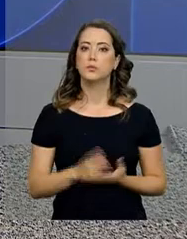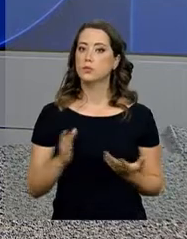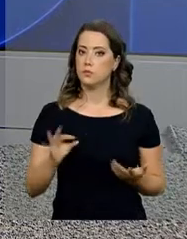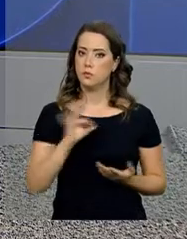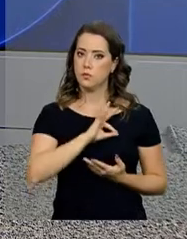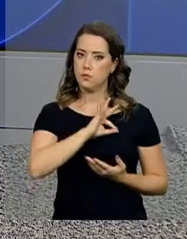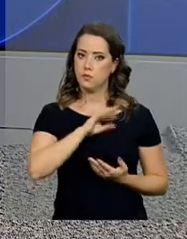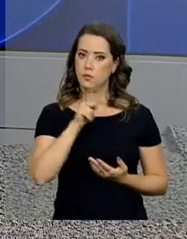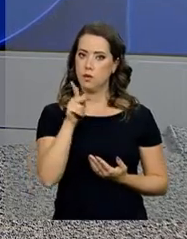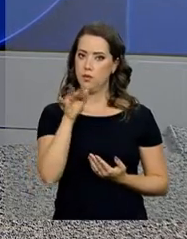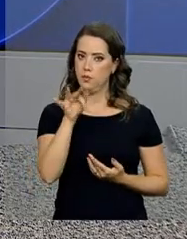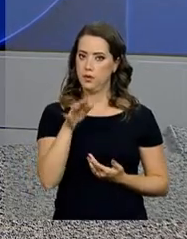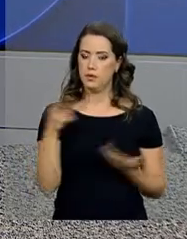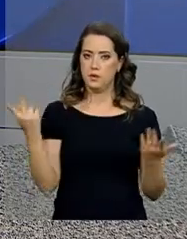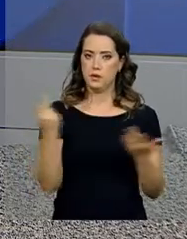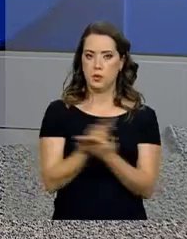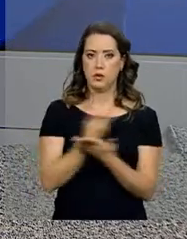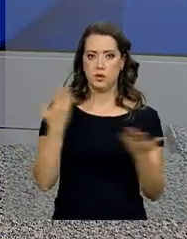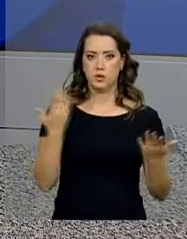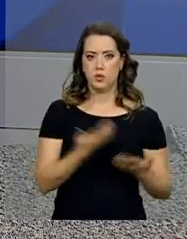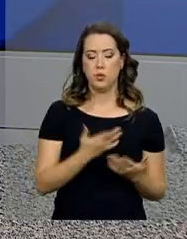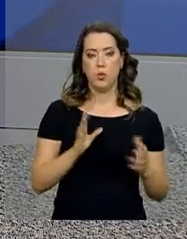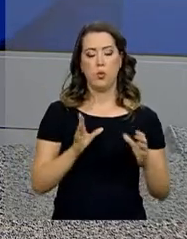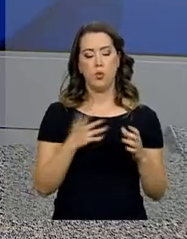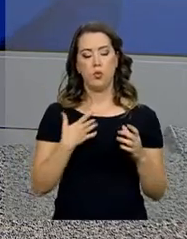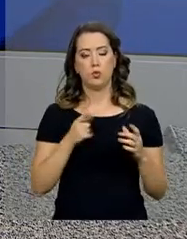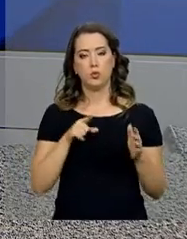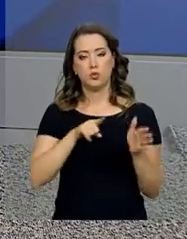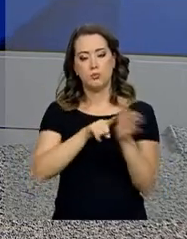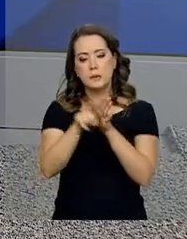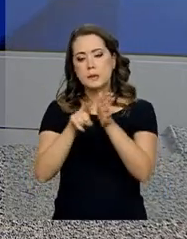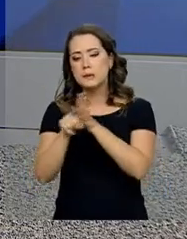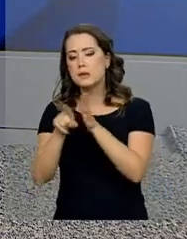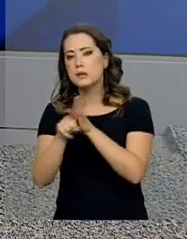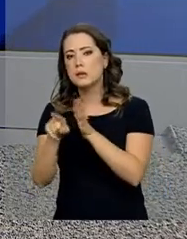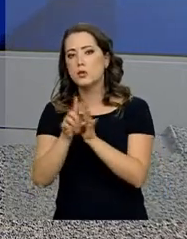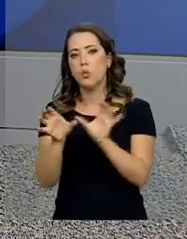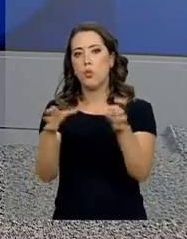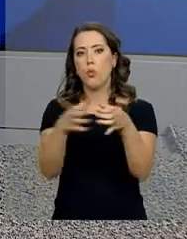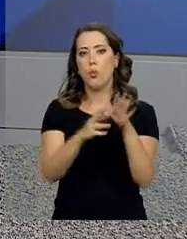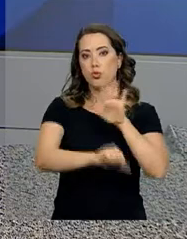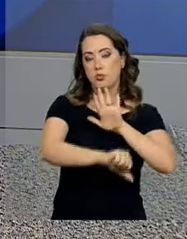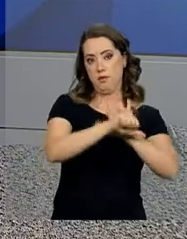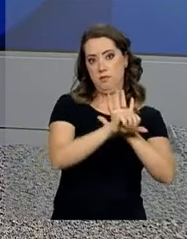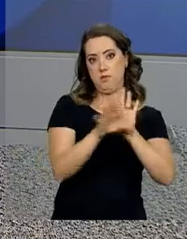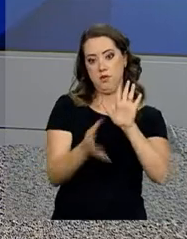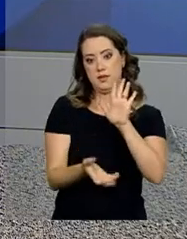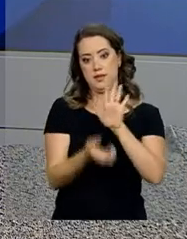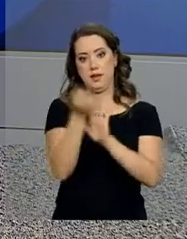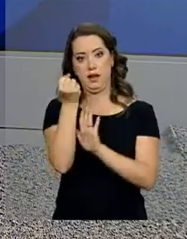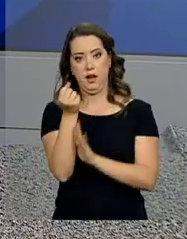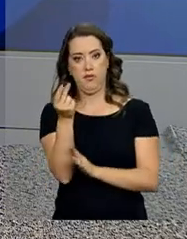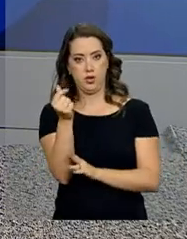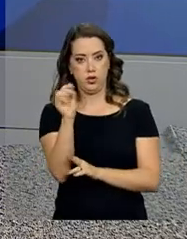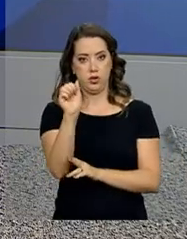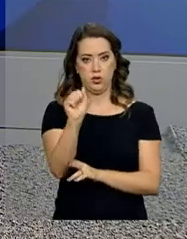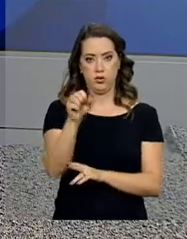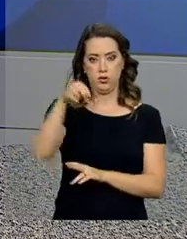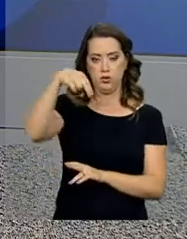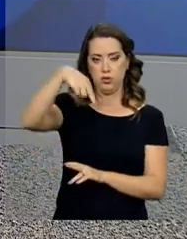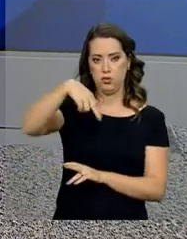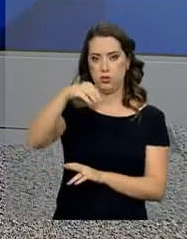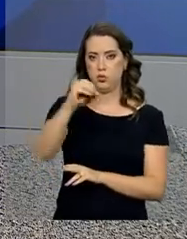realiza hoje operação contra um grupo que sacava bônus salarial com dados falsos. O Ministério do Trabalho colaborou com as